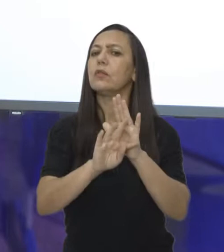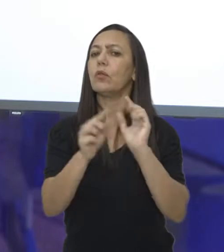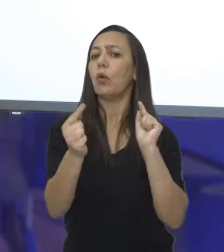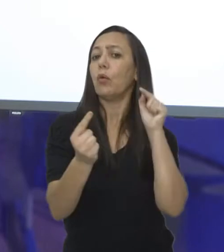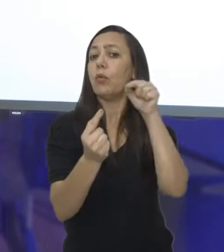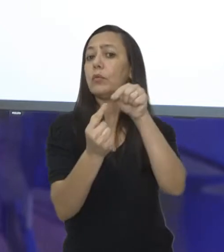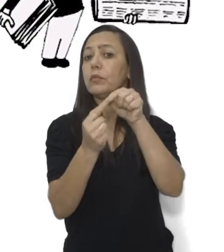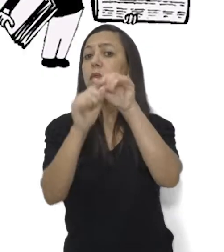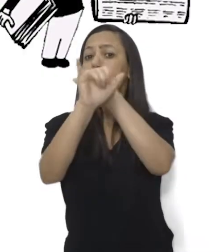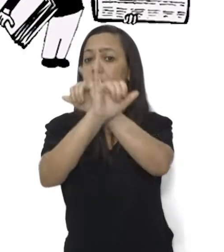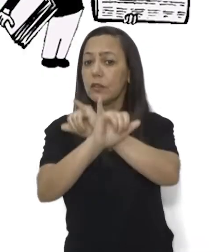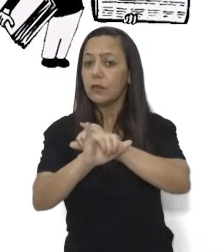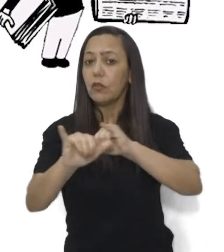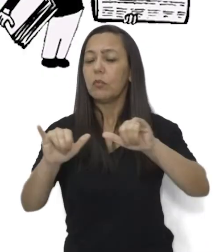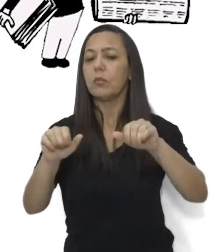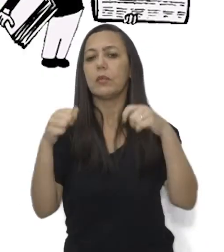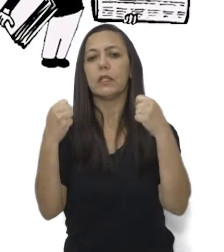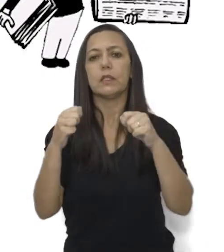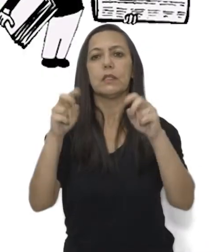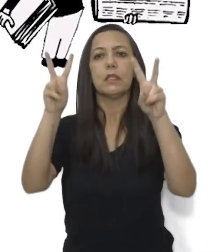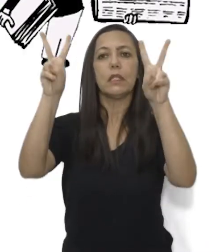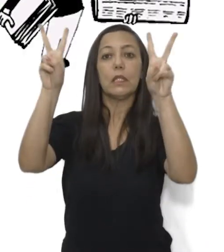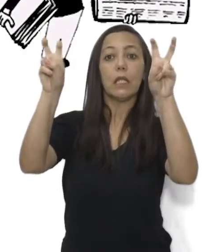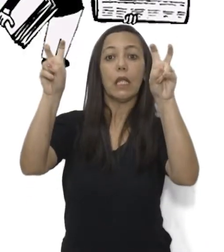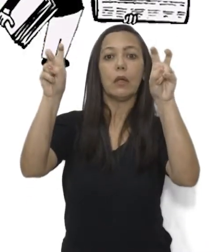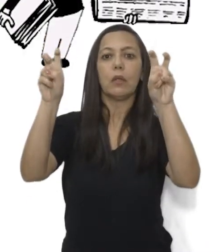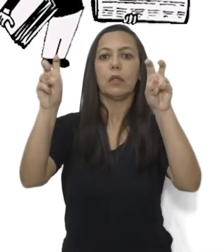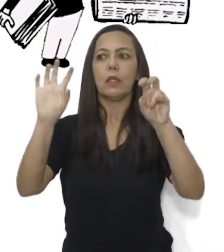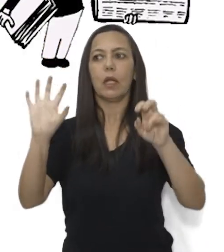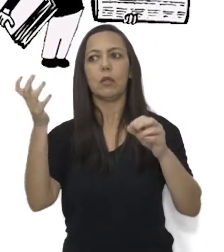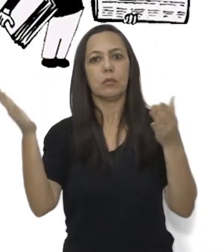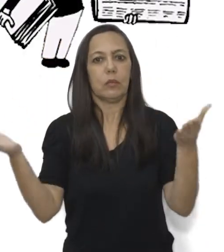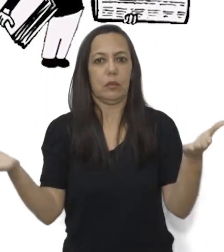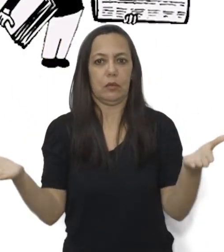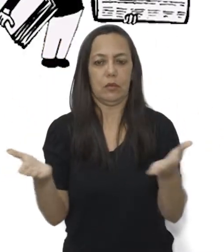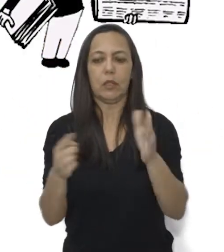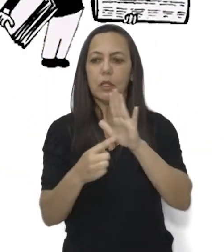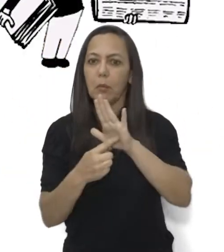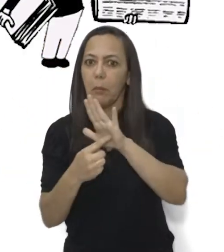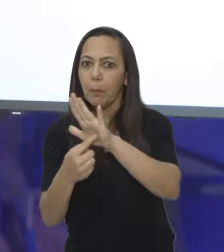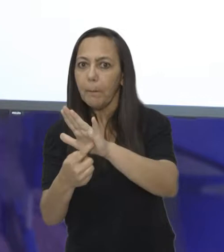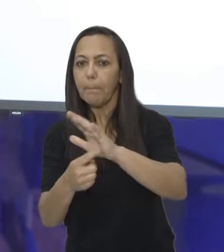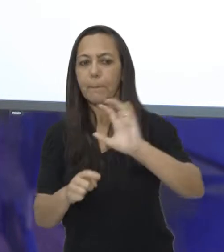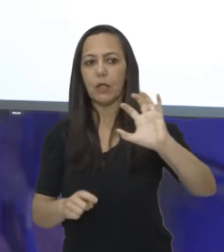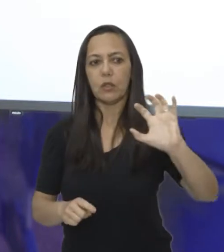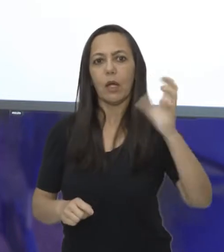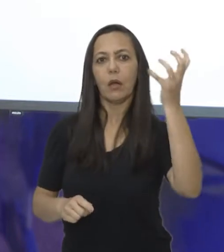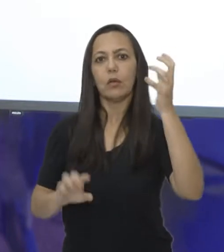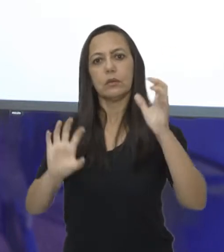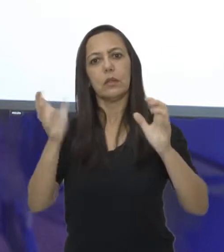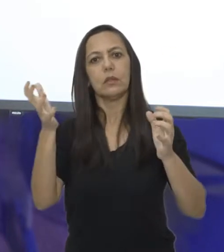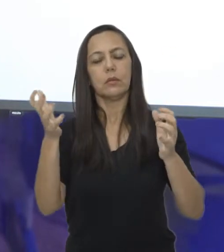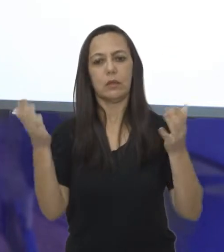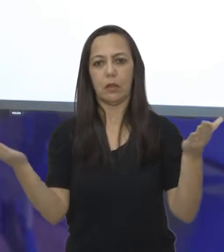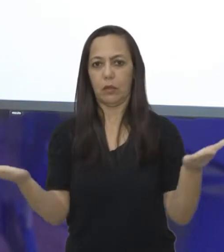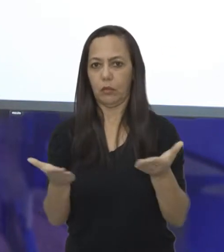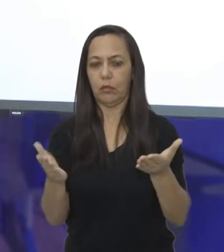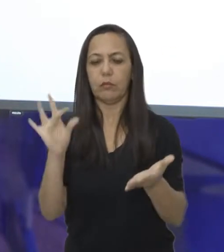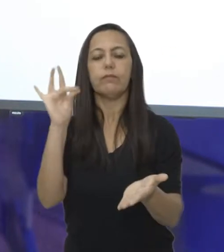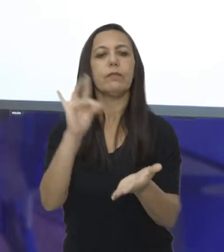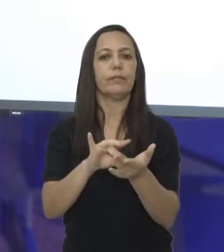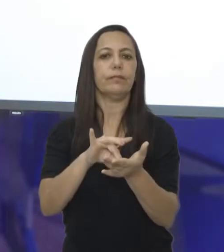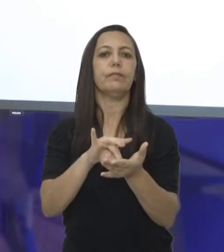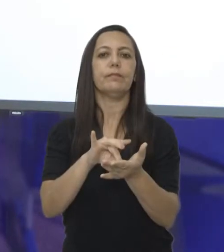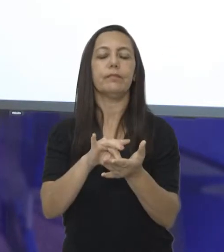que tem que ter temas atuais e traz fatos. Não são textos ficcionais.